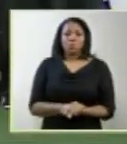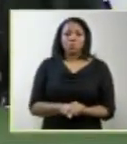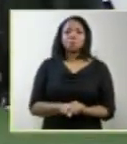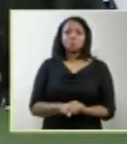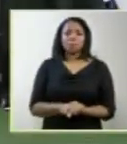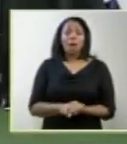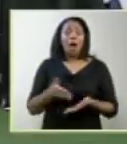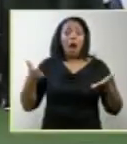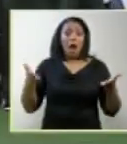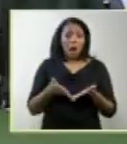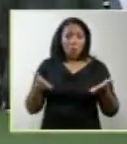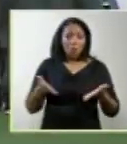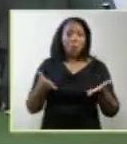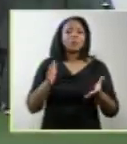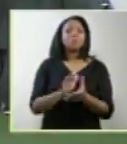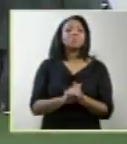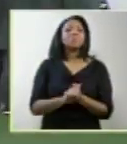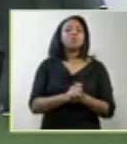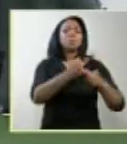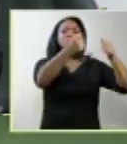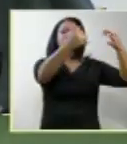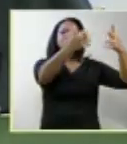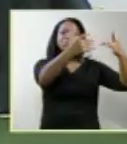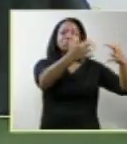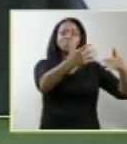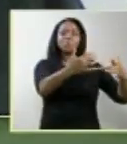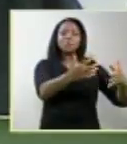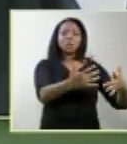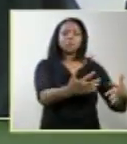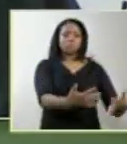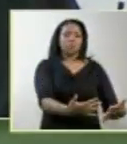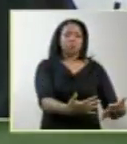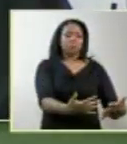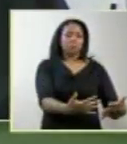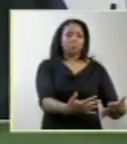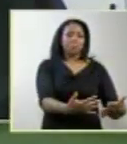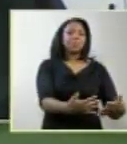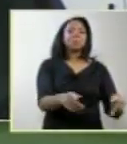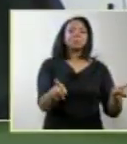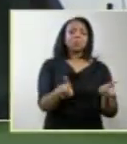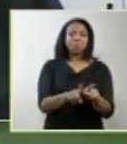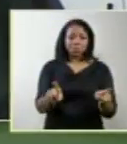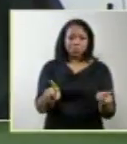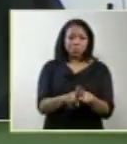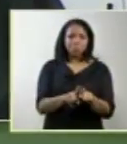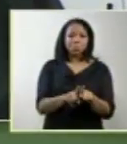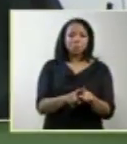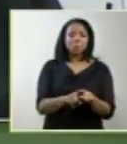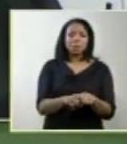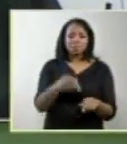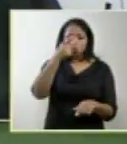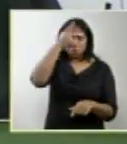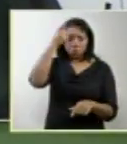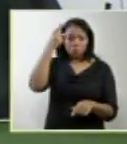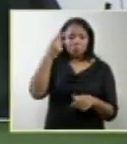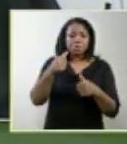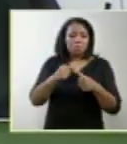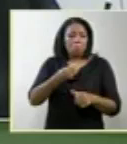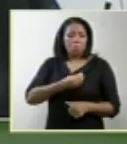Passamos agora aos esclarecimentos, se buscados pelos presentes,